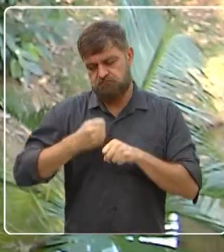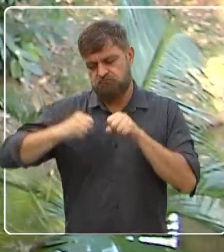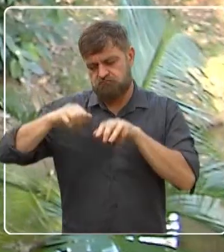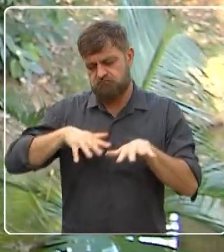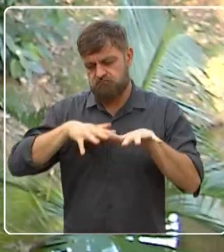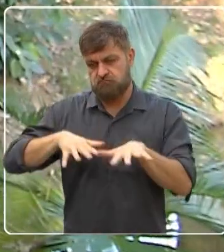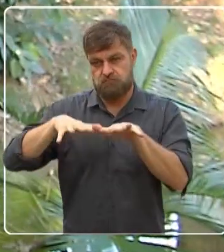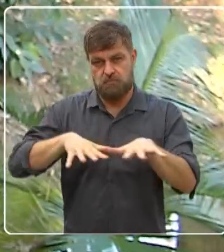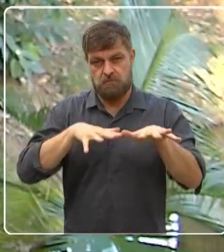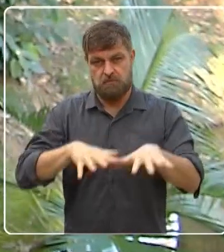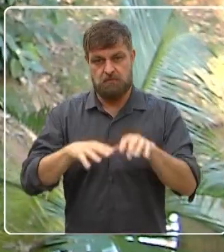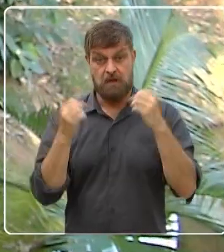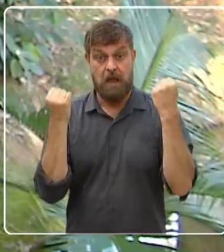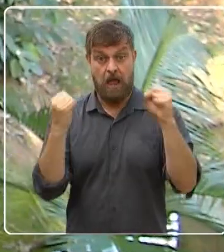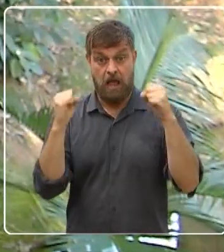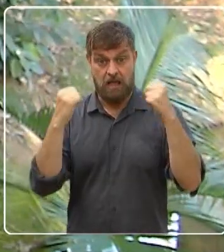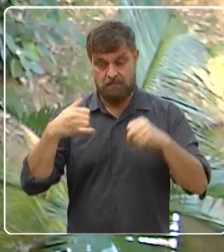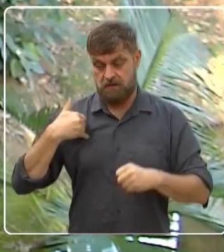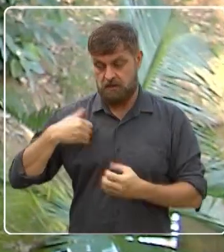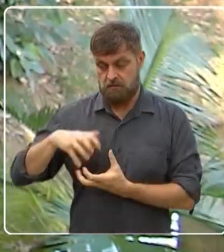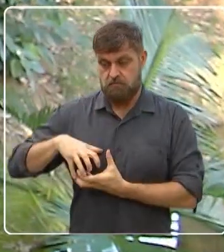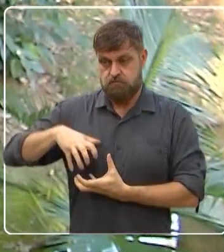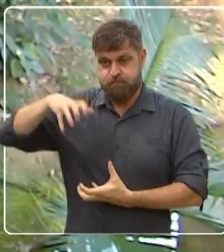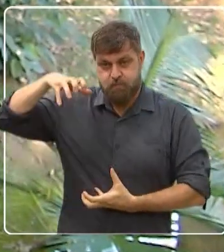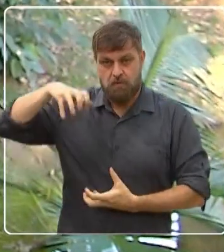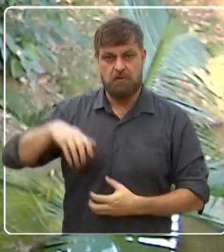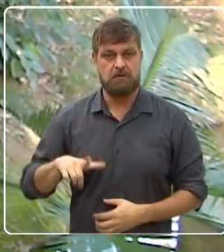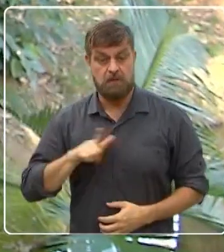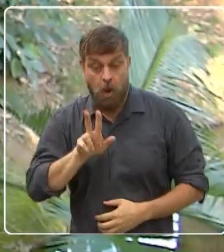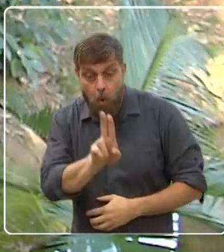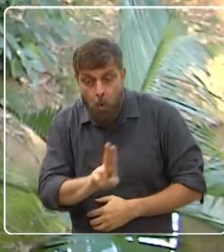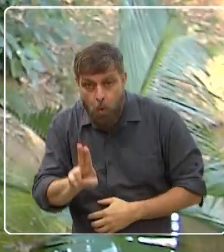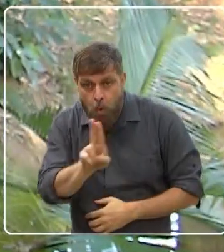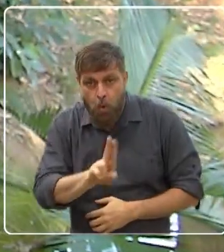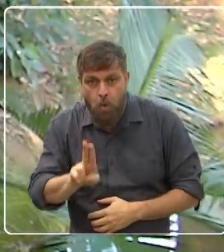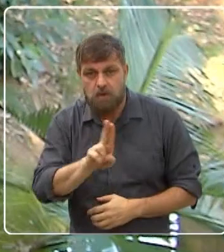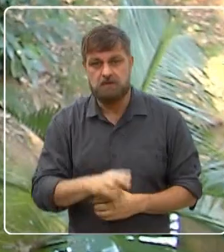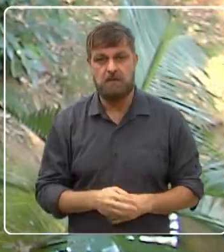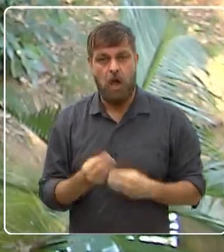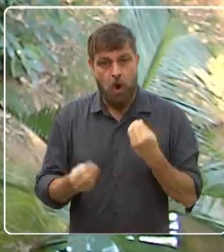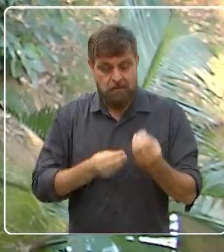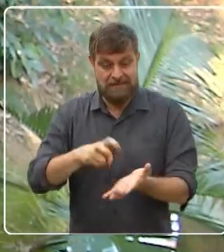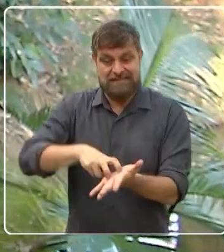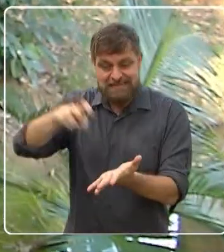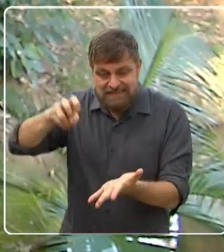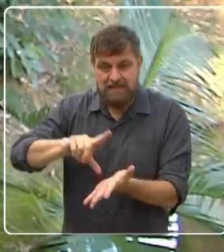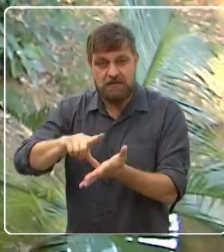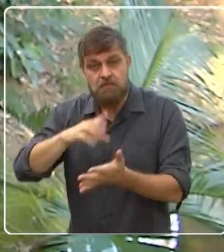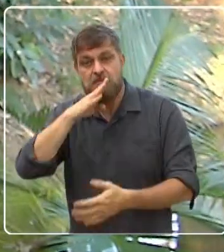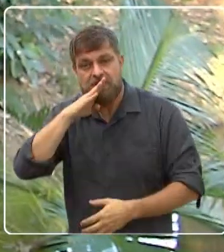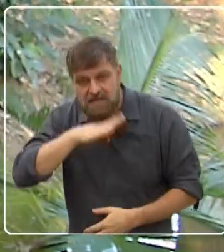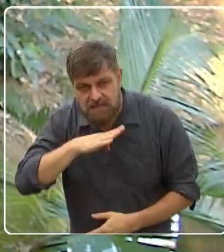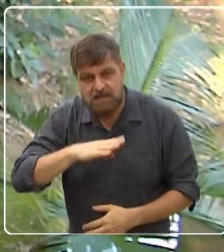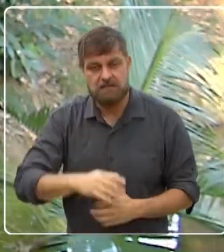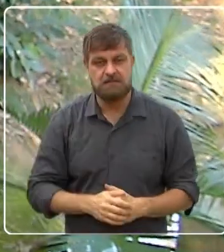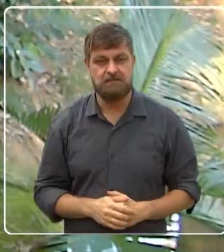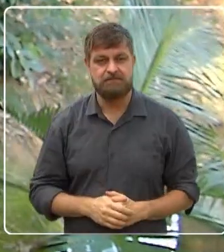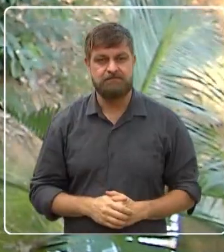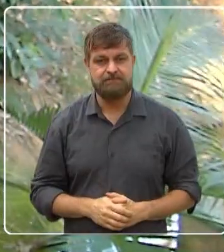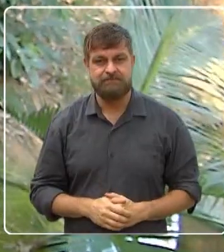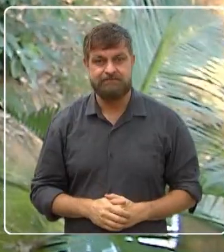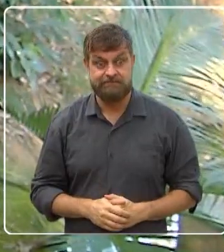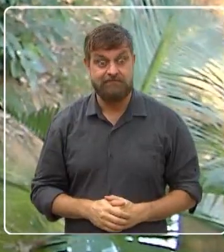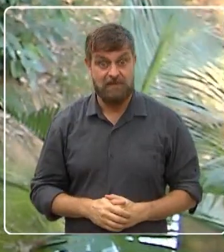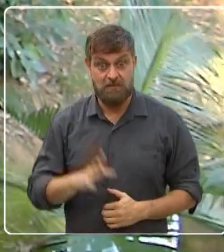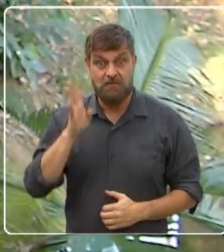a academia de terceira idade, né? Então eles usam isso aí cedo e à tarde. E é muito